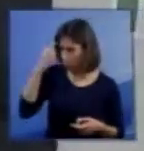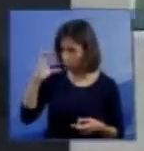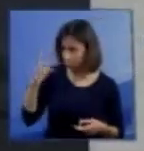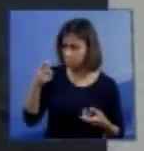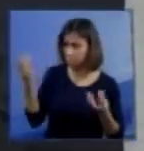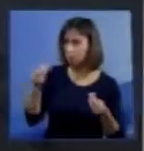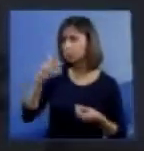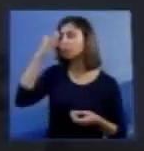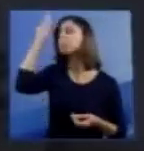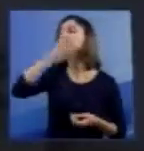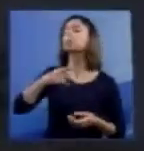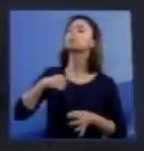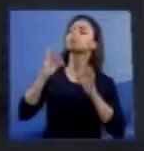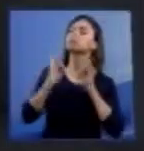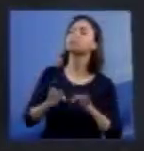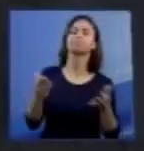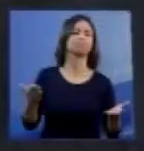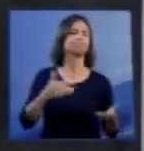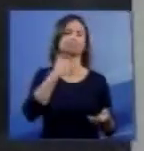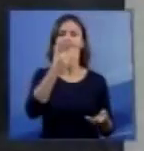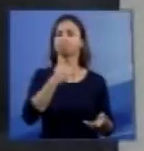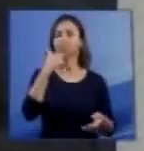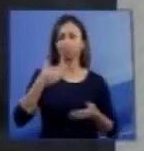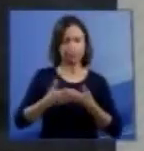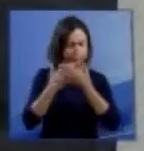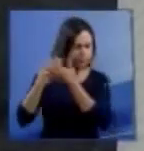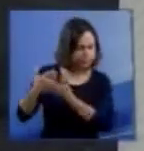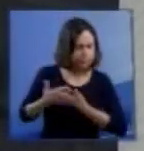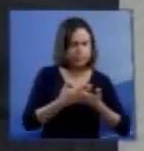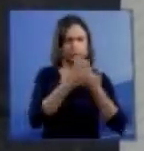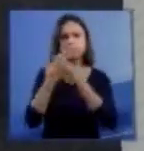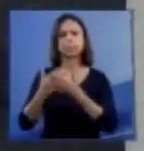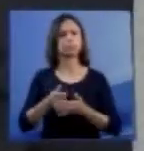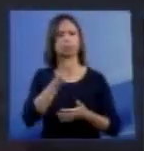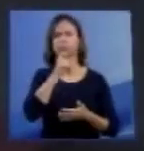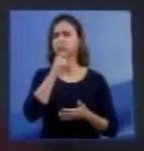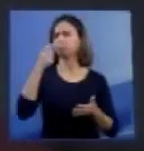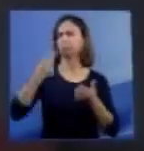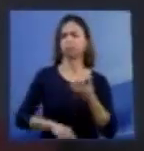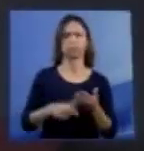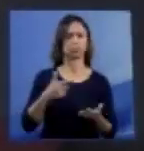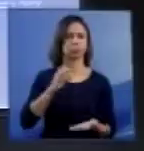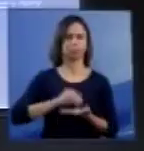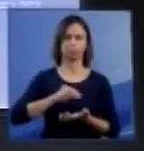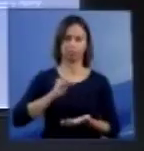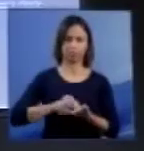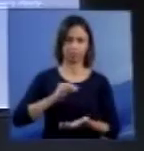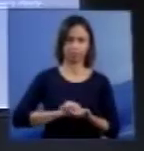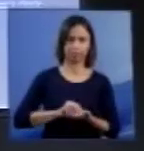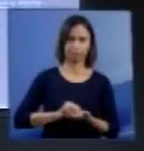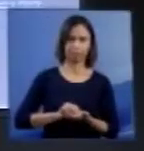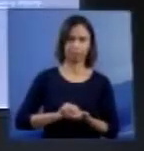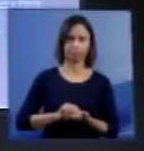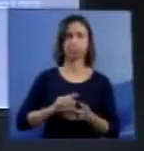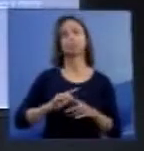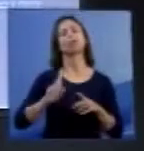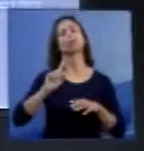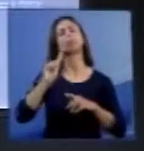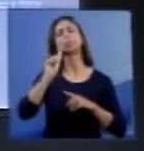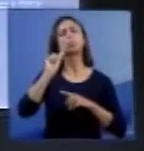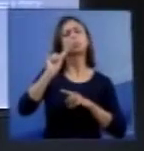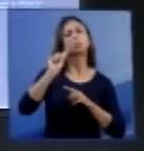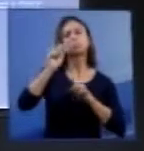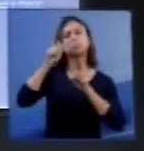definitiva e essa prova não pode ser dada porque não haviam estudos aprofundados nesse sentido. Então, pouco meses após,